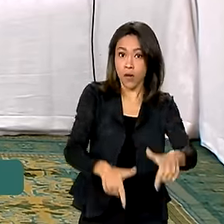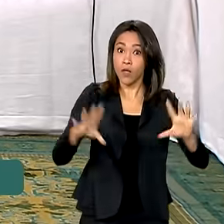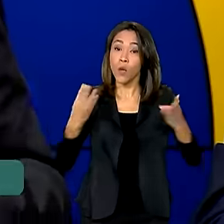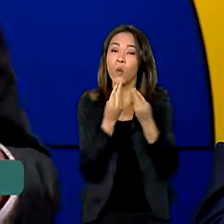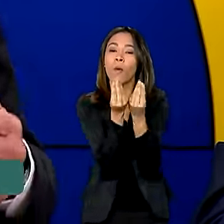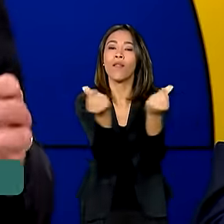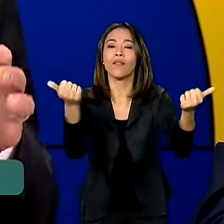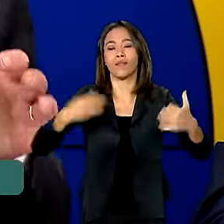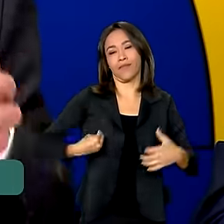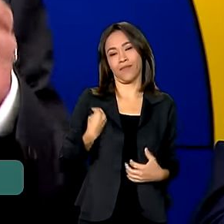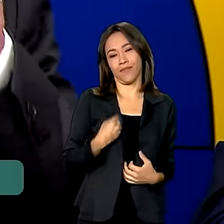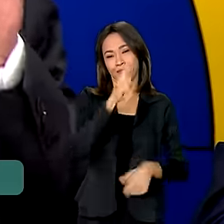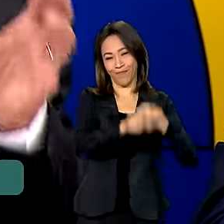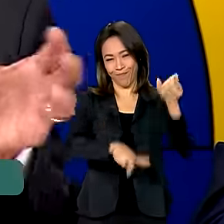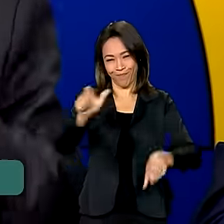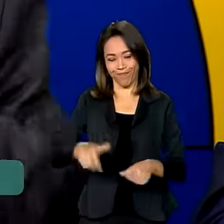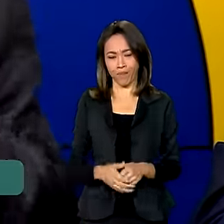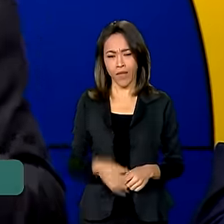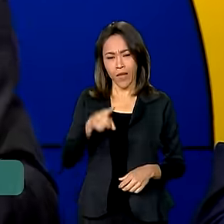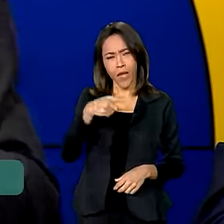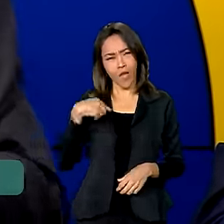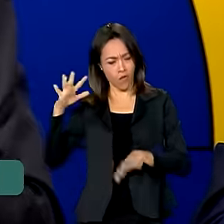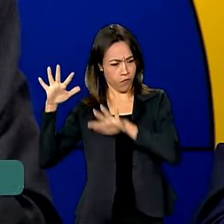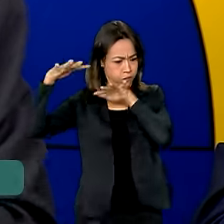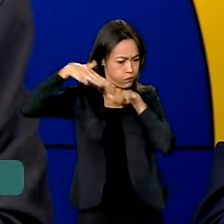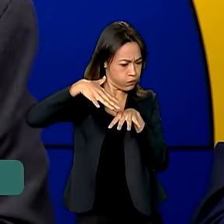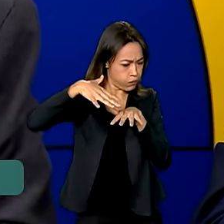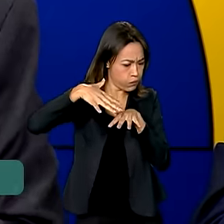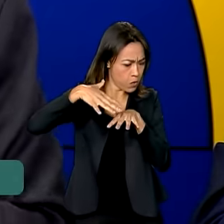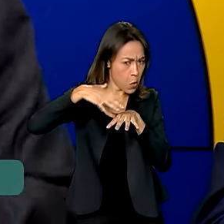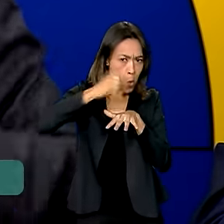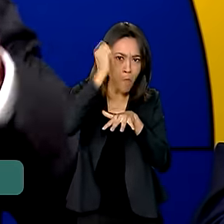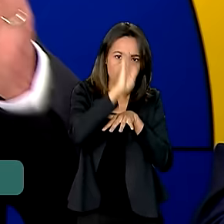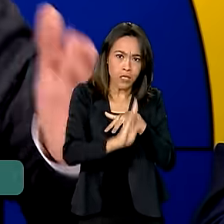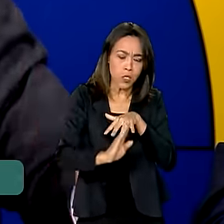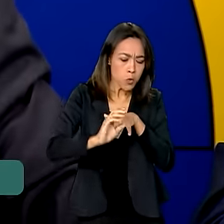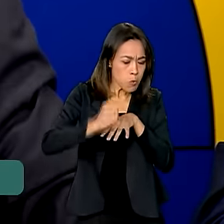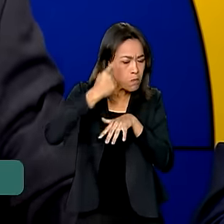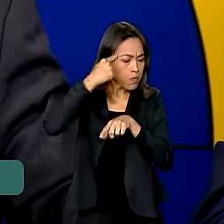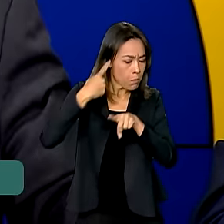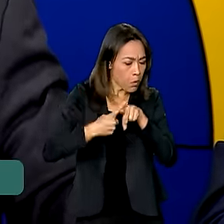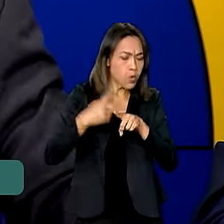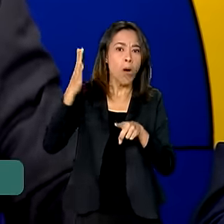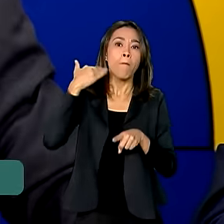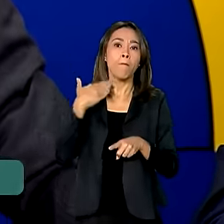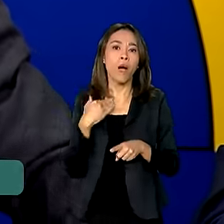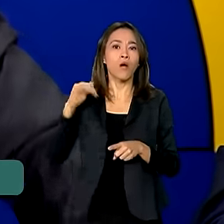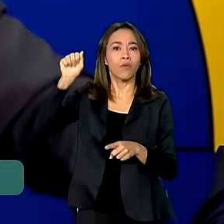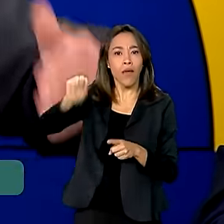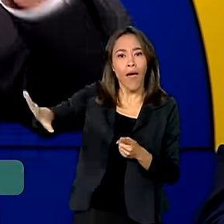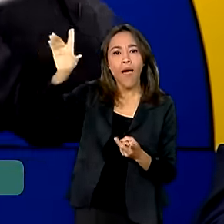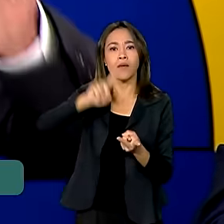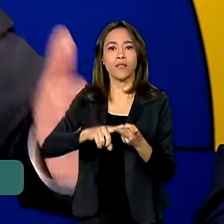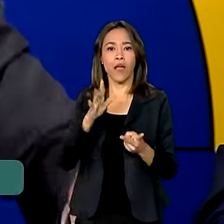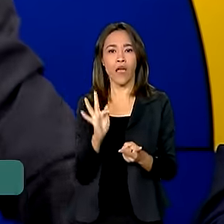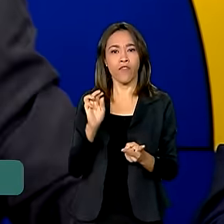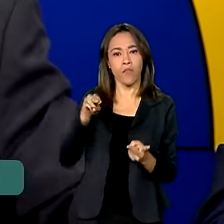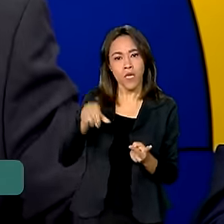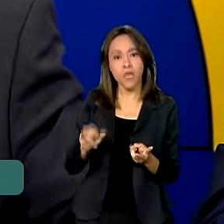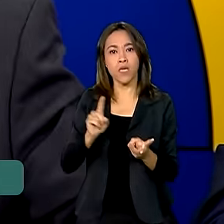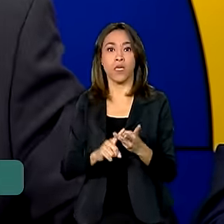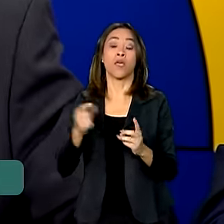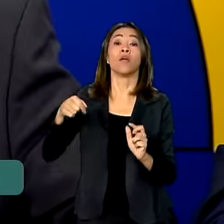brasileiro. E eu vejo o otimismo do mundo com relação ao Brasil. Aqui eu já recebi o Banco Asiático, já recebi o FMI, já recebi o Santander,